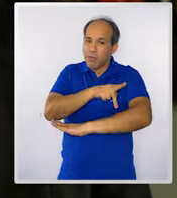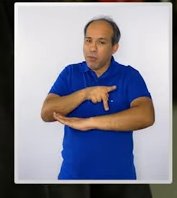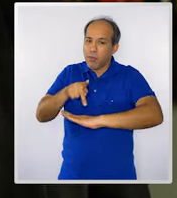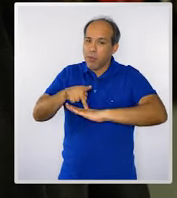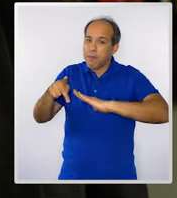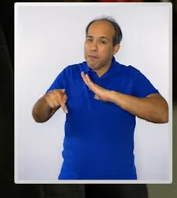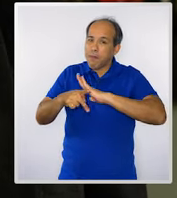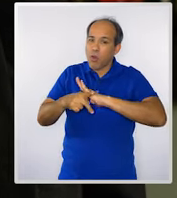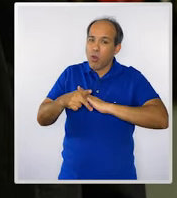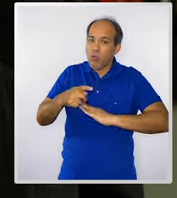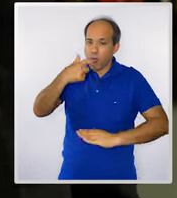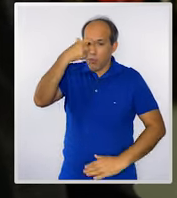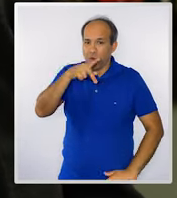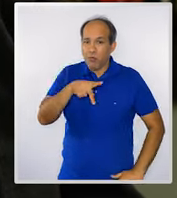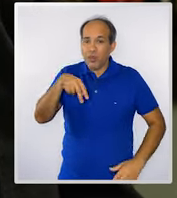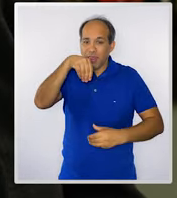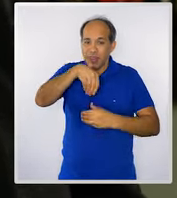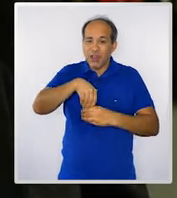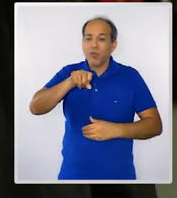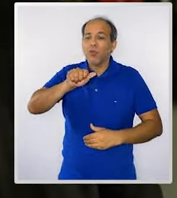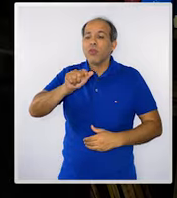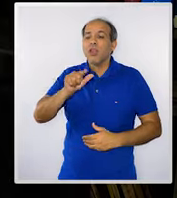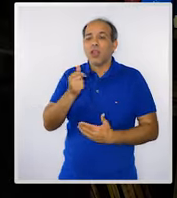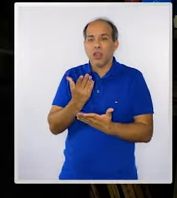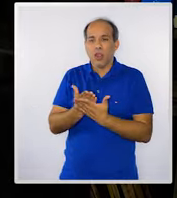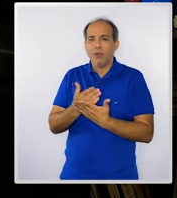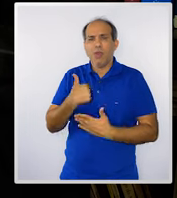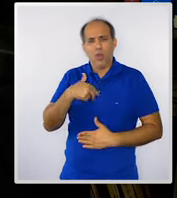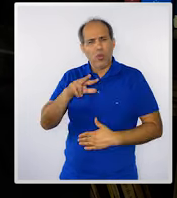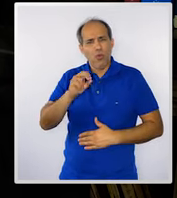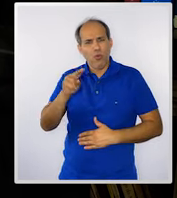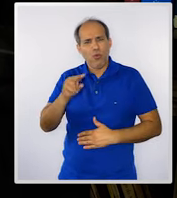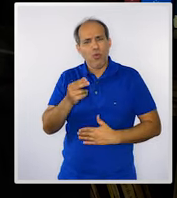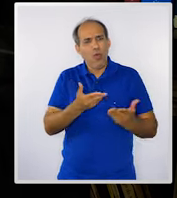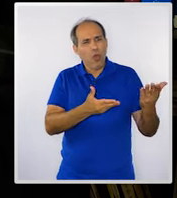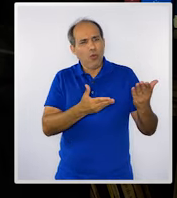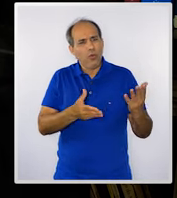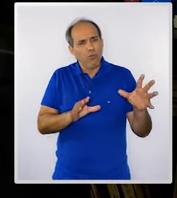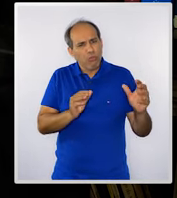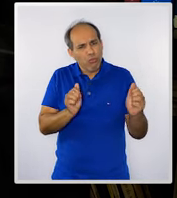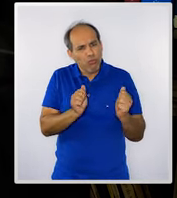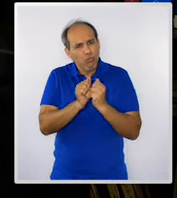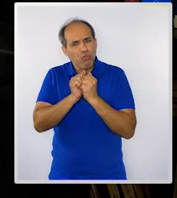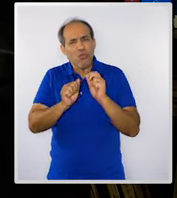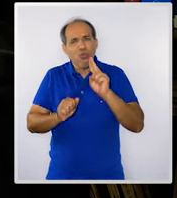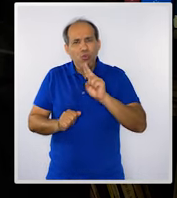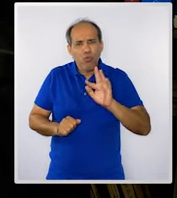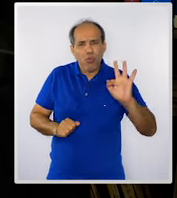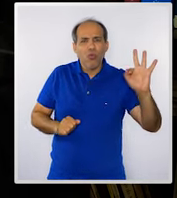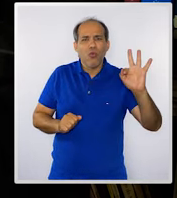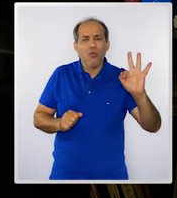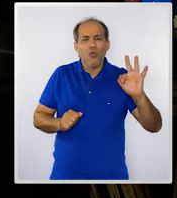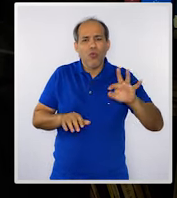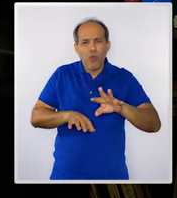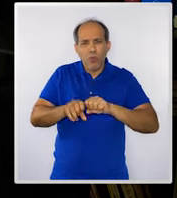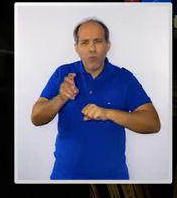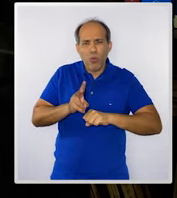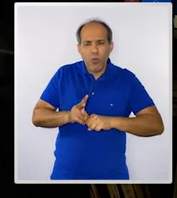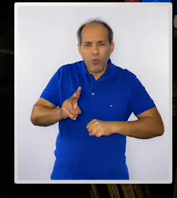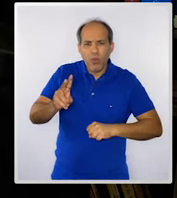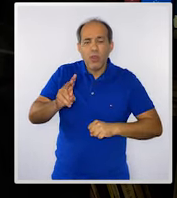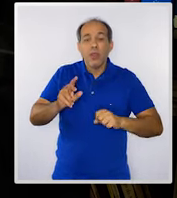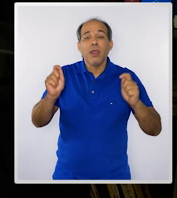prática pedagógica do professor em sala de aula. Eu vou inserir a UF em todo esse processo de formação continuada, de